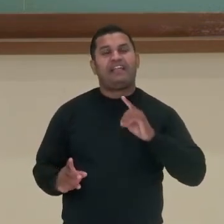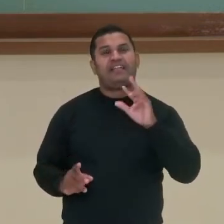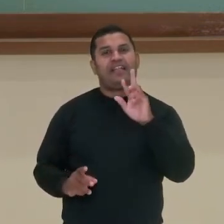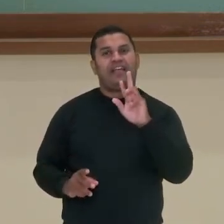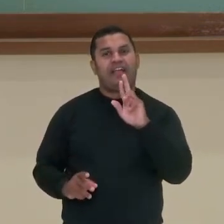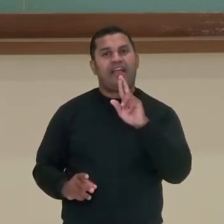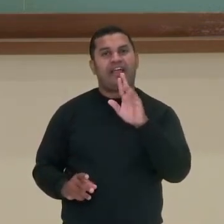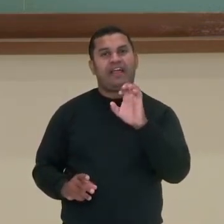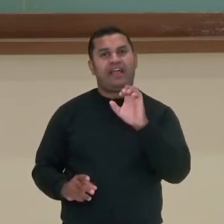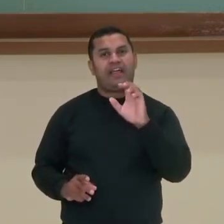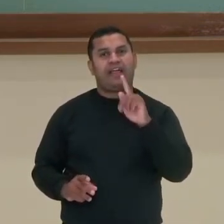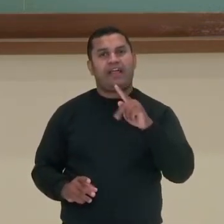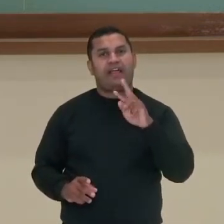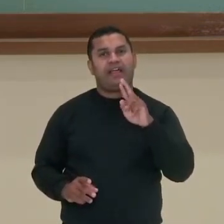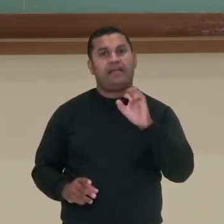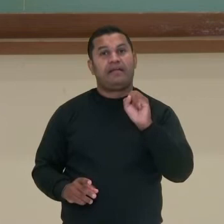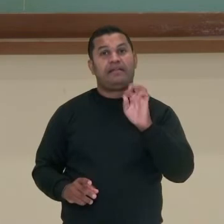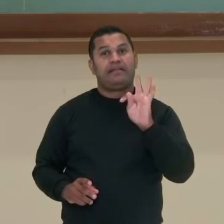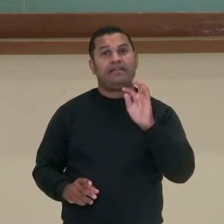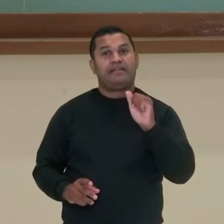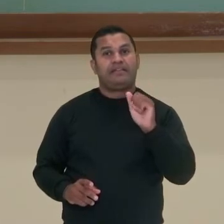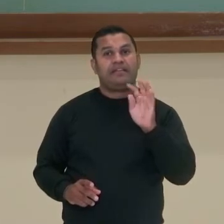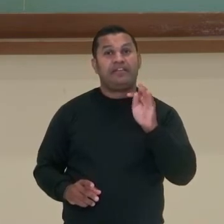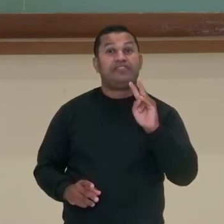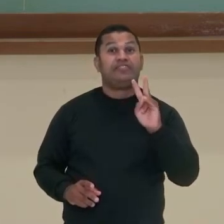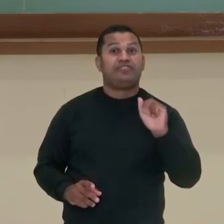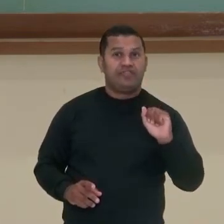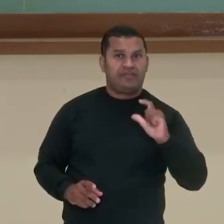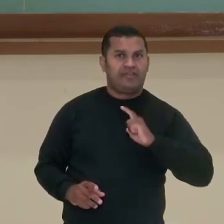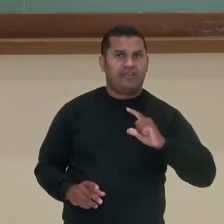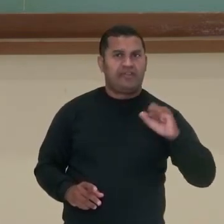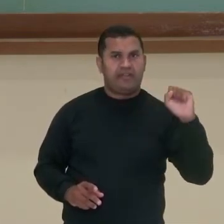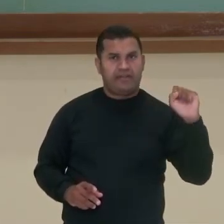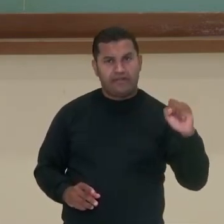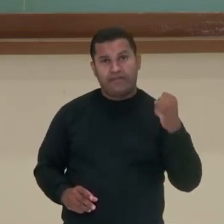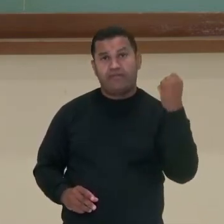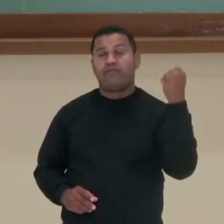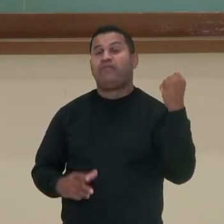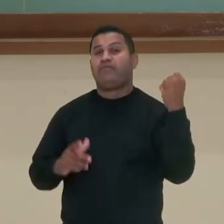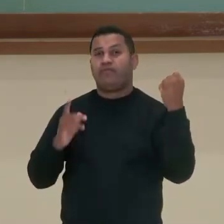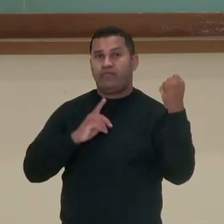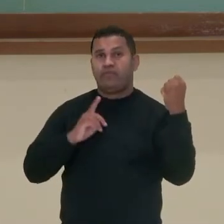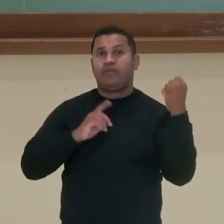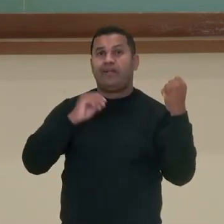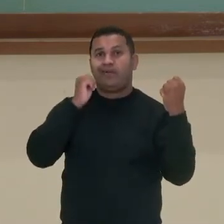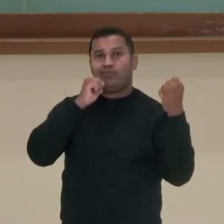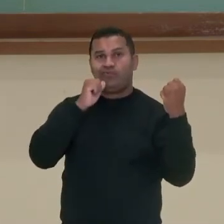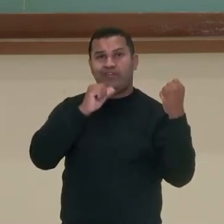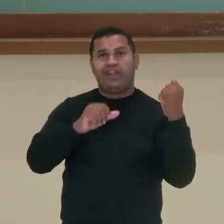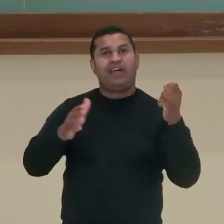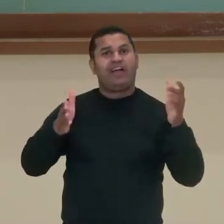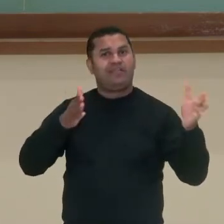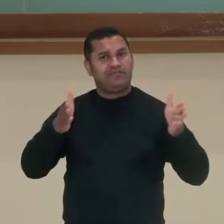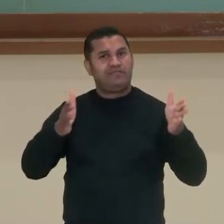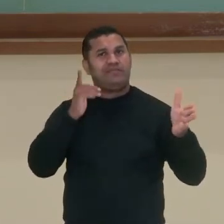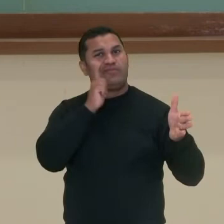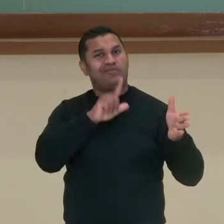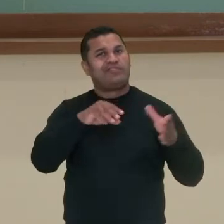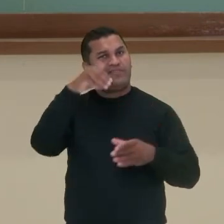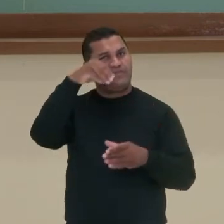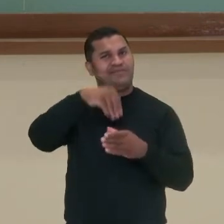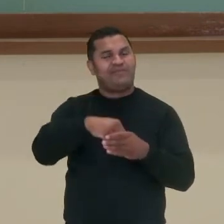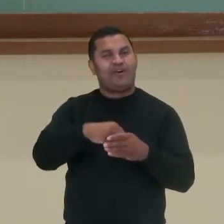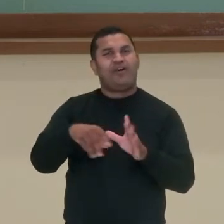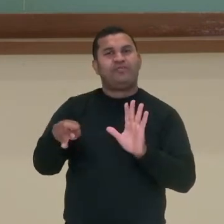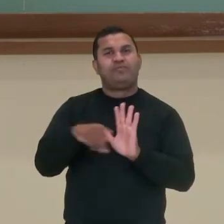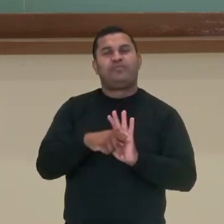democracia, pelo menos com sufragio universal, força para as mulheres que conquistaram, durante o século XX, a participação do